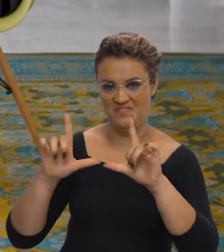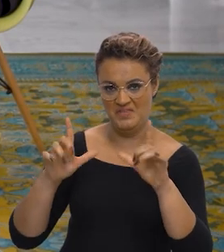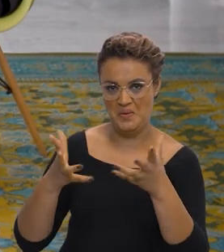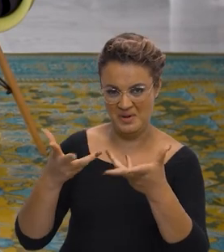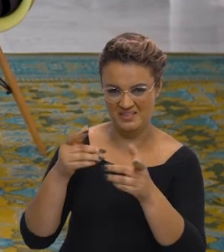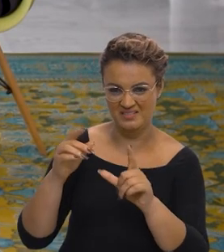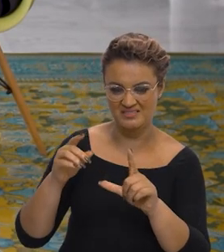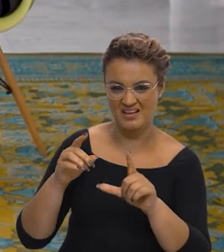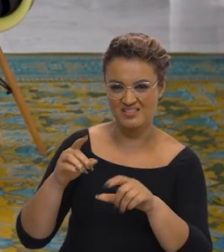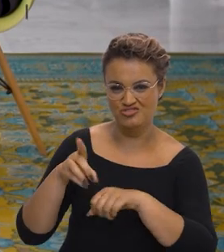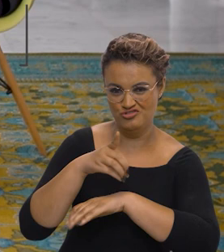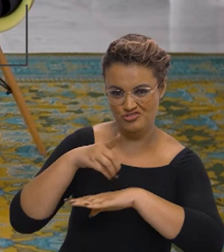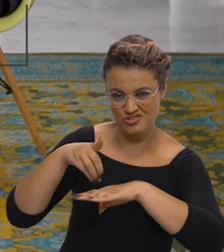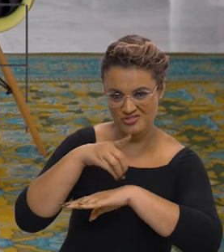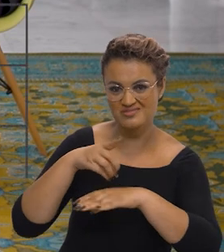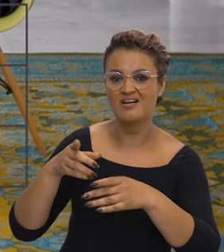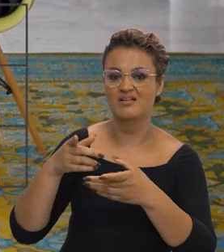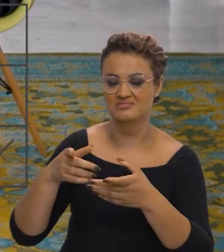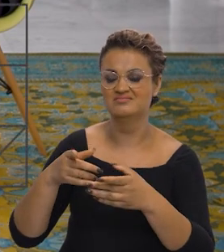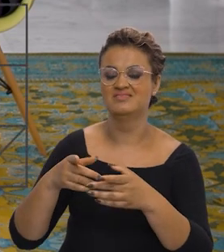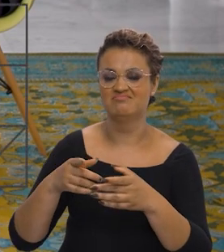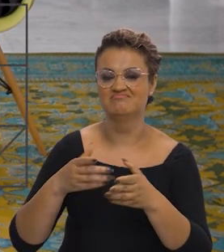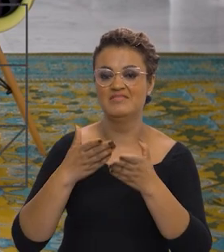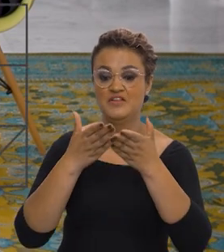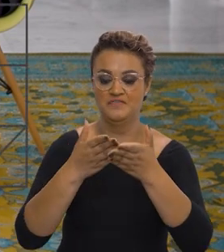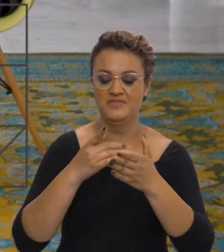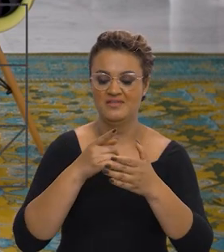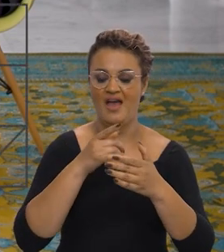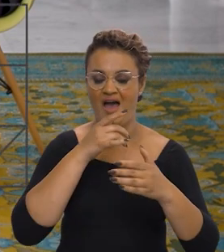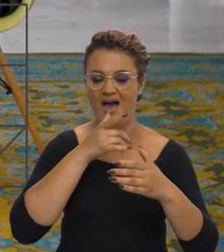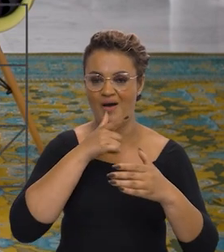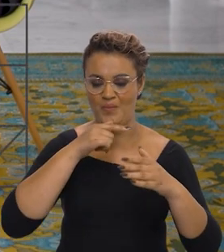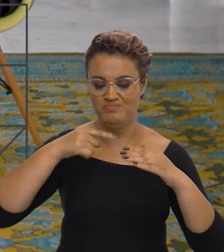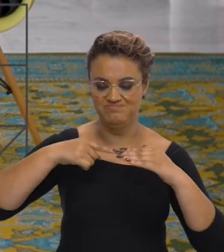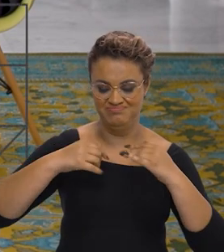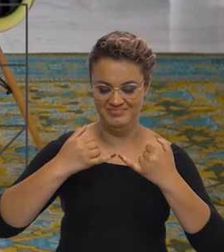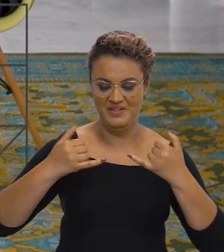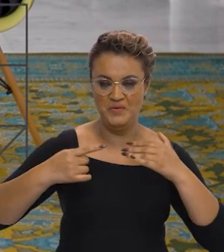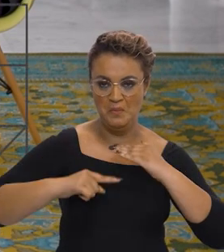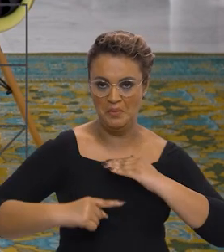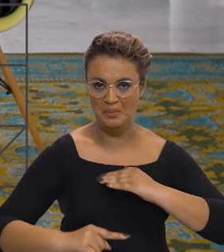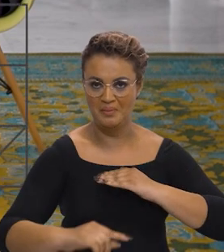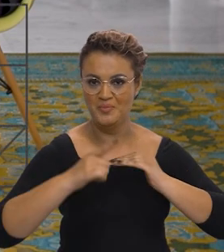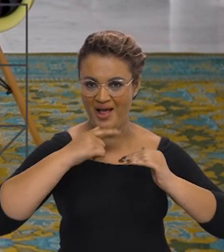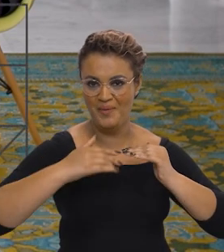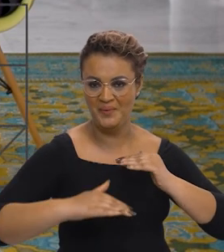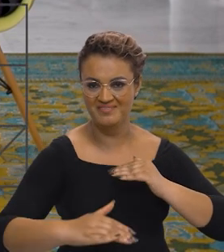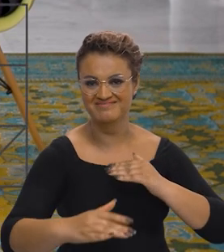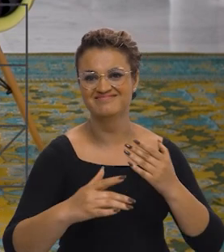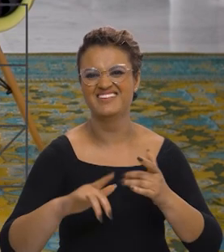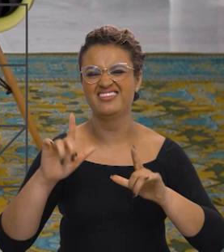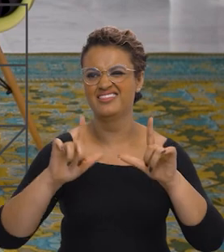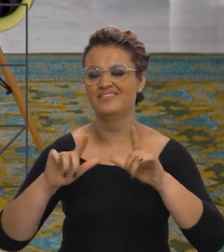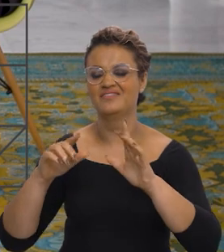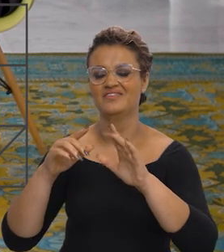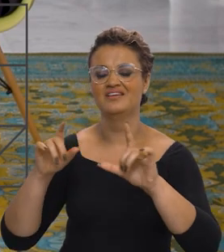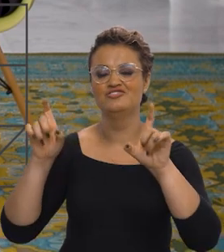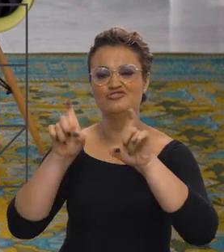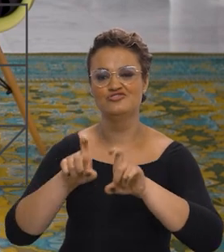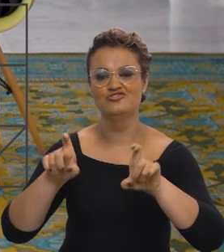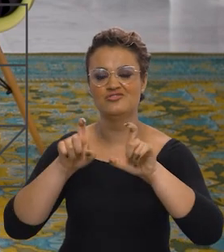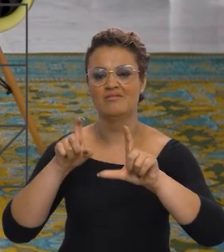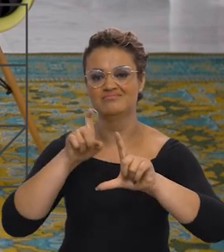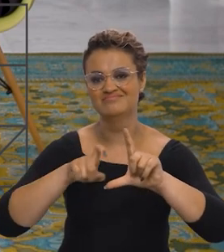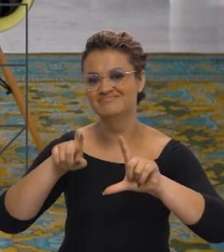fator... O à base de dados, TV digital, toda